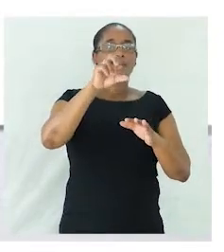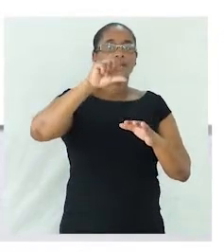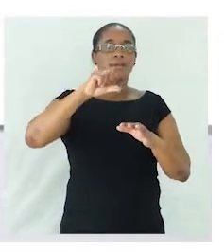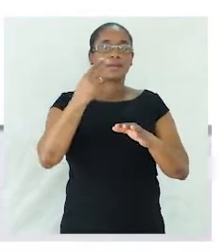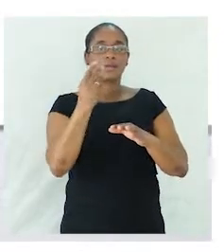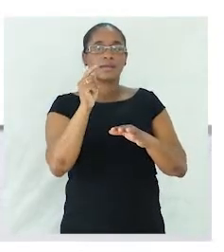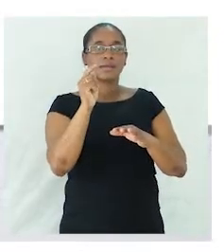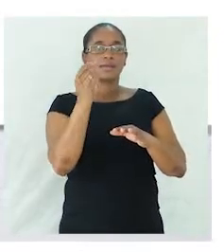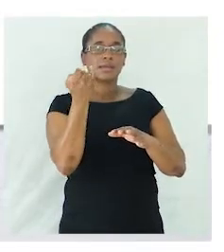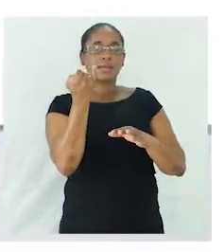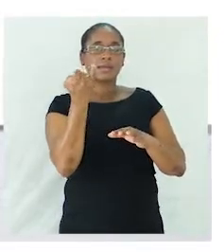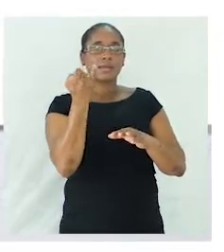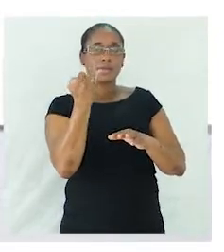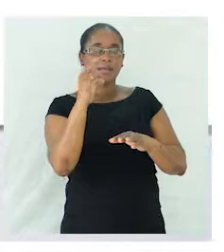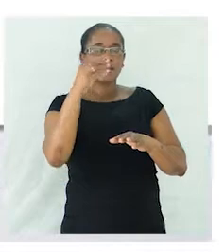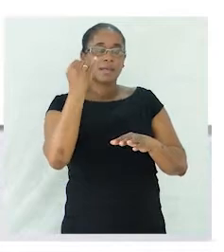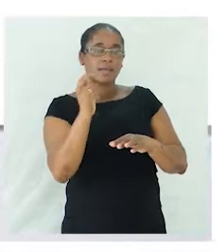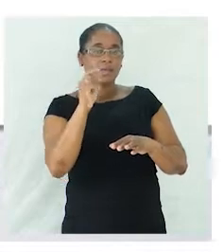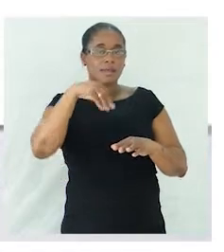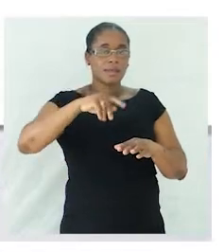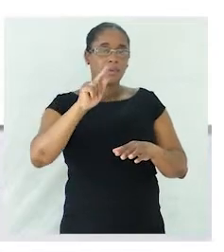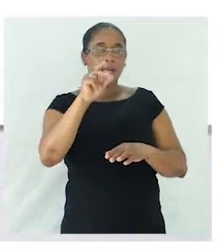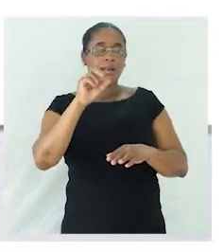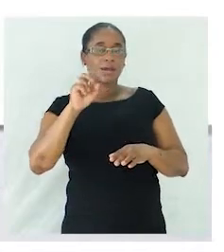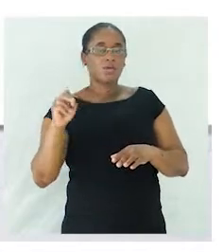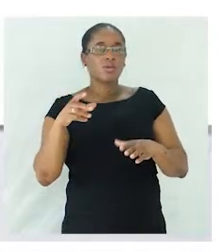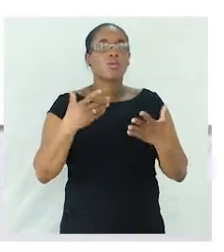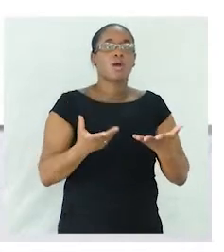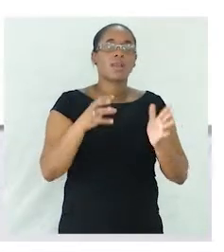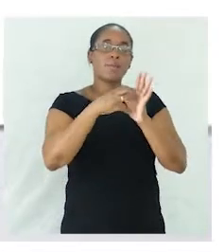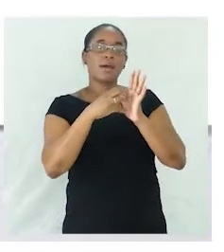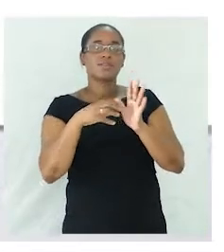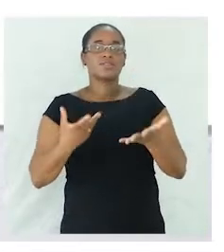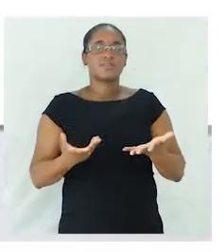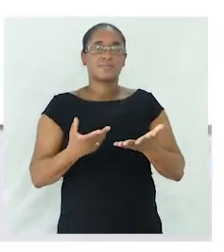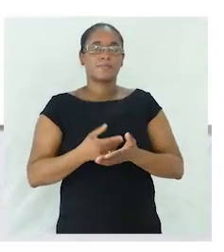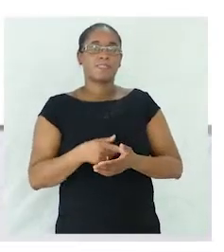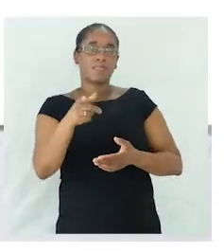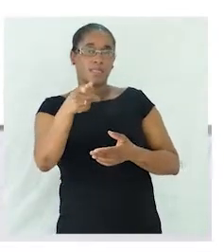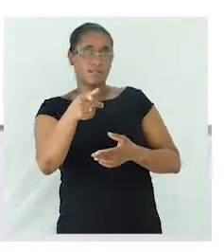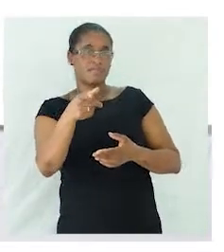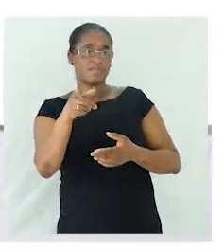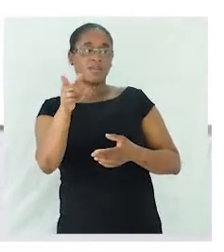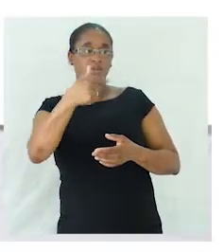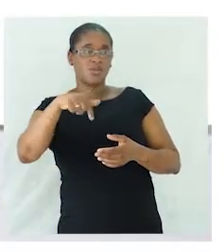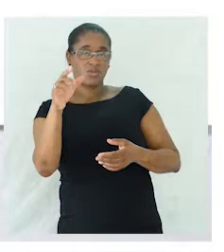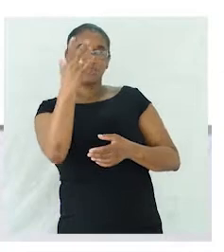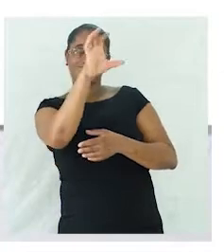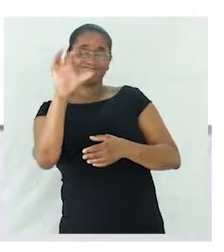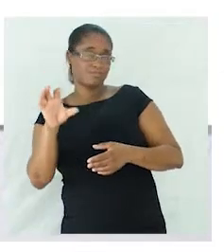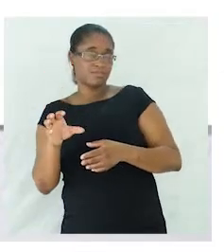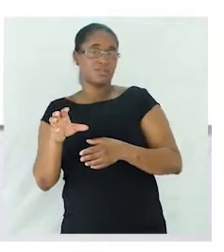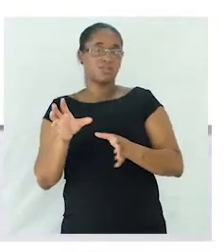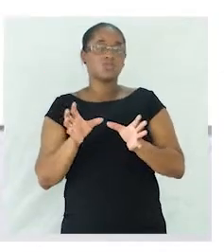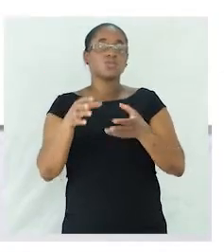Vamos ter... O arquipélago corresponde... Exatamente, temos aqui o nosso arquipélago, o arquipélago de Cabo Verde,